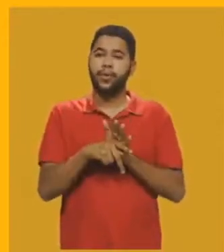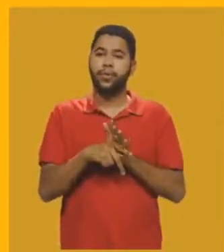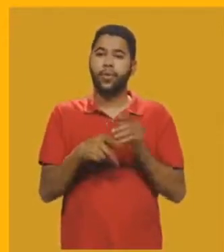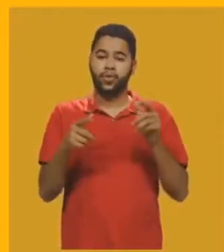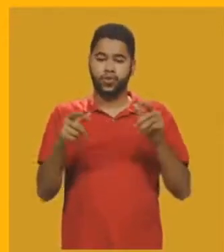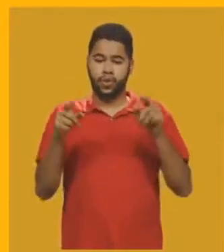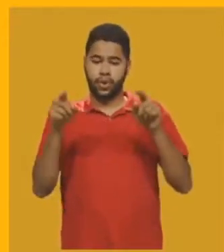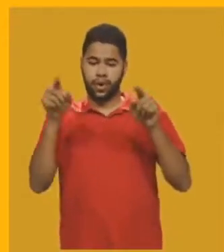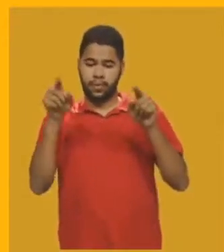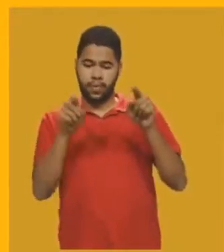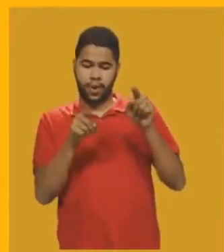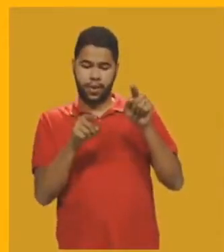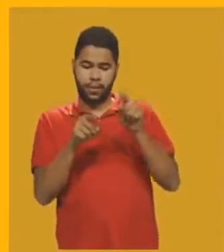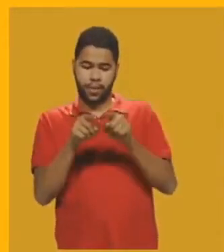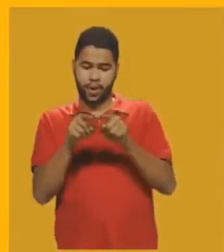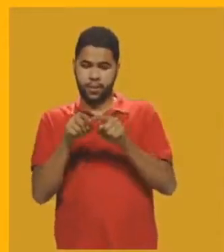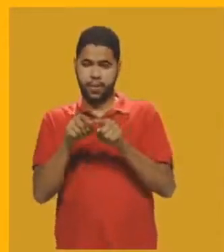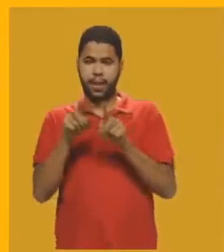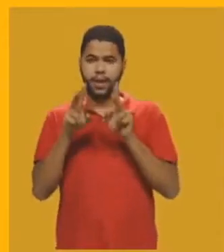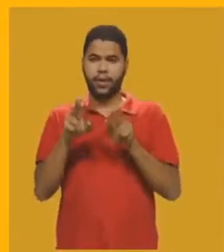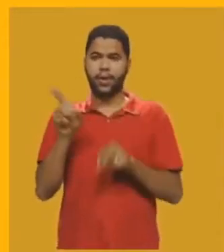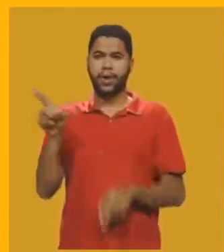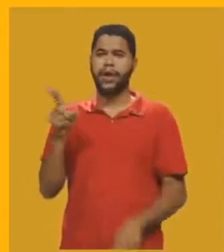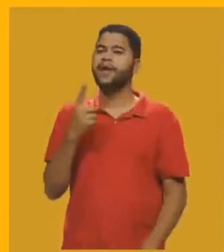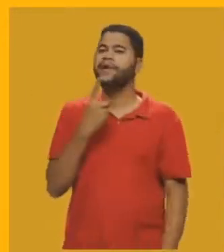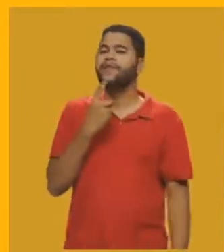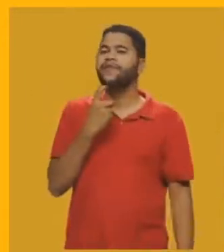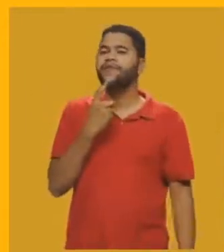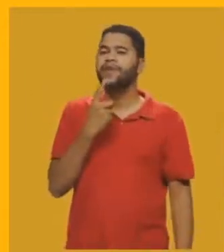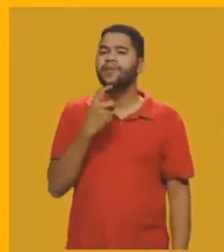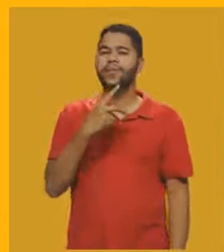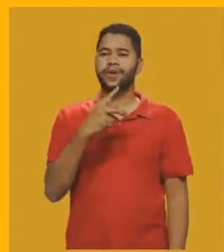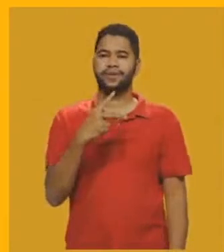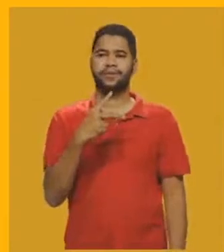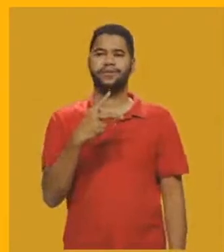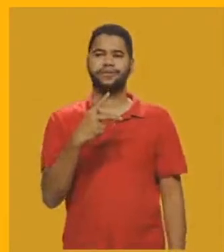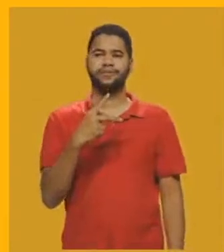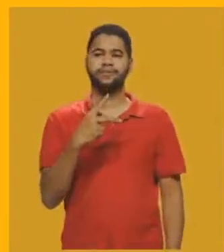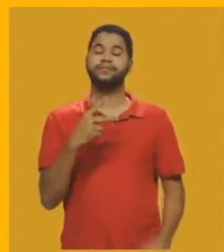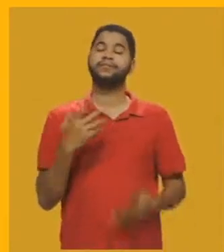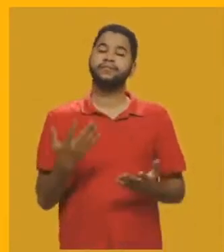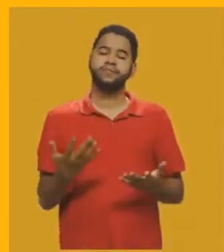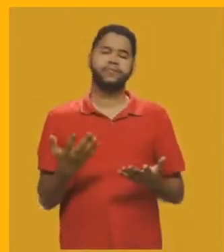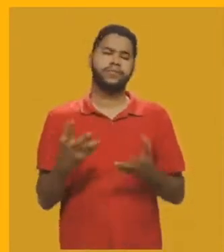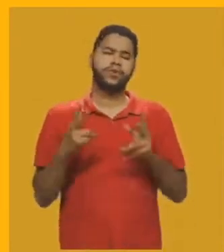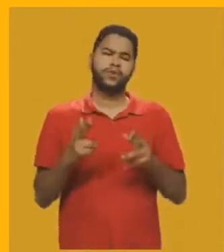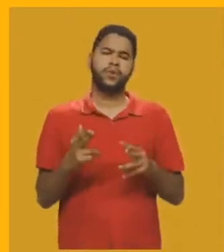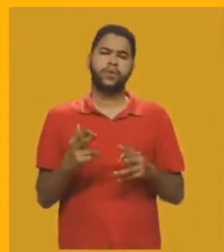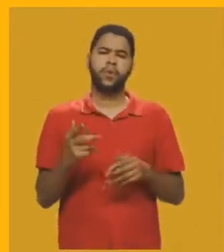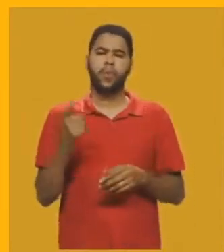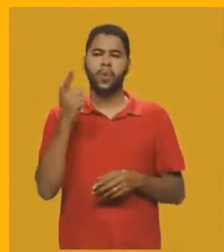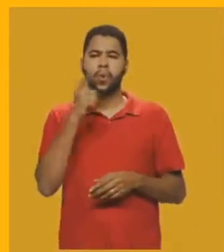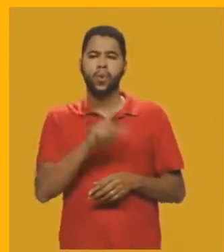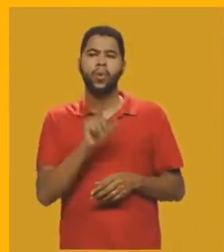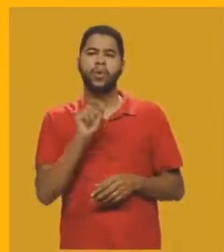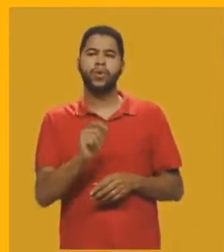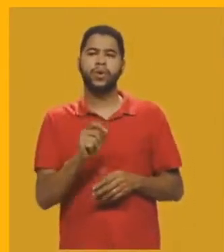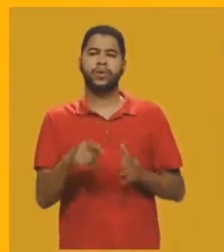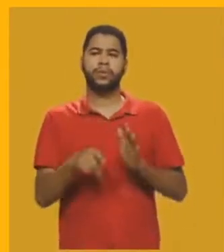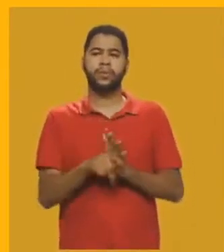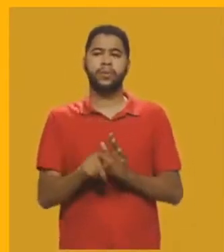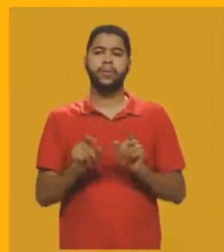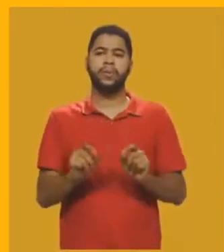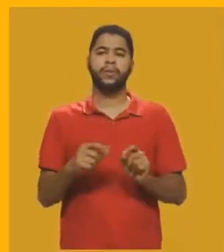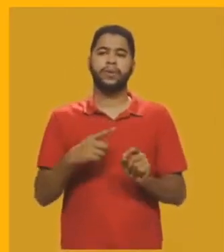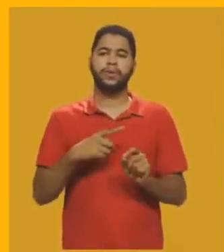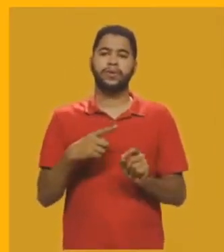mediatrizes. Mesmo jeito de você resolver o outro exercício, se eu traçar uma circunferência aqui,